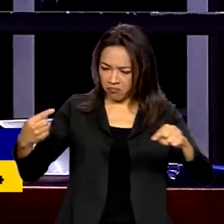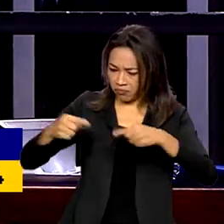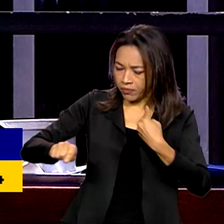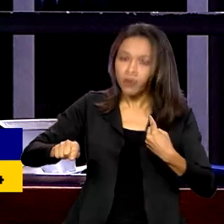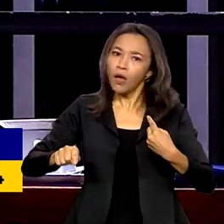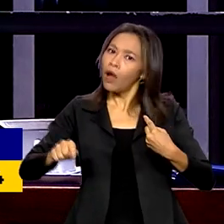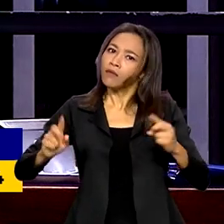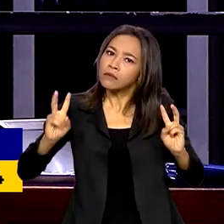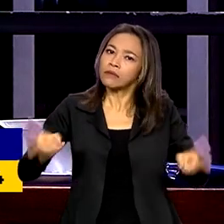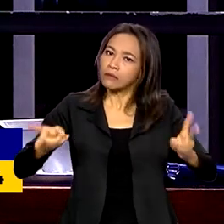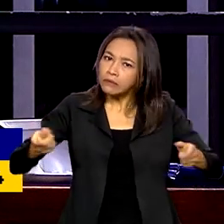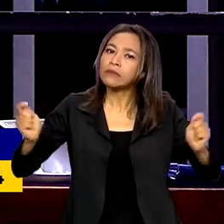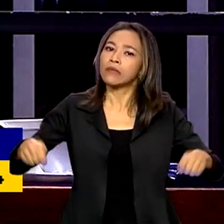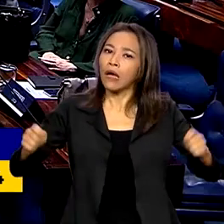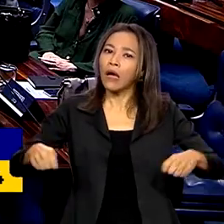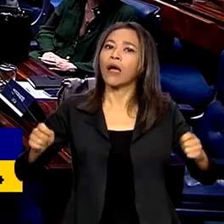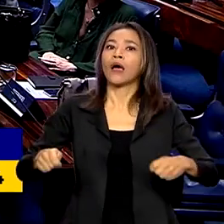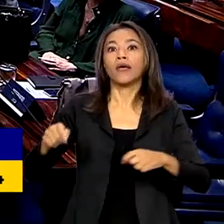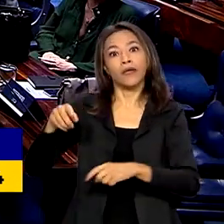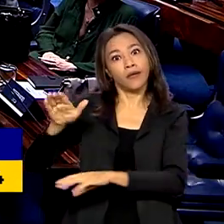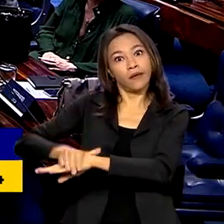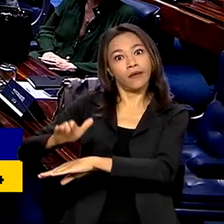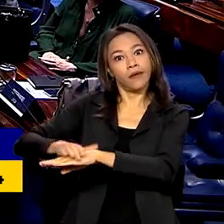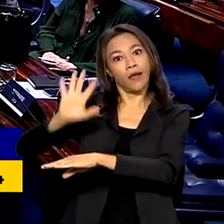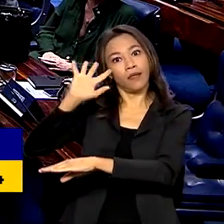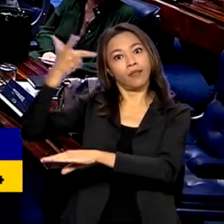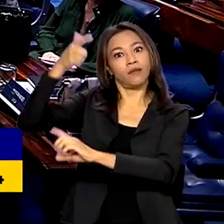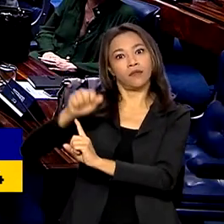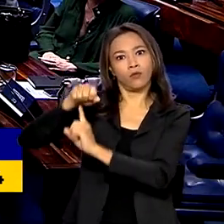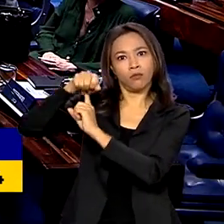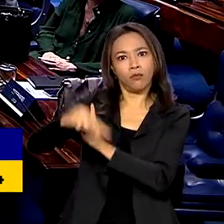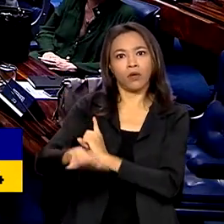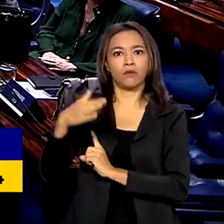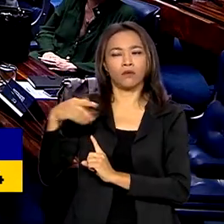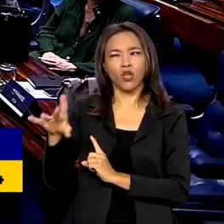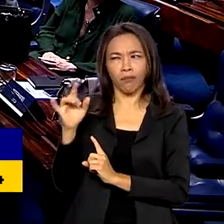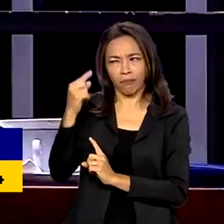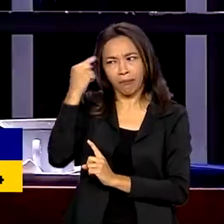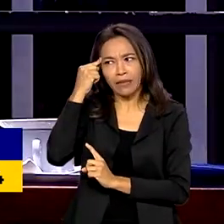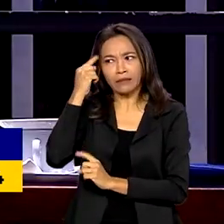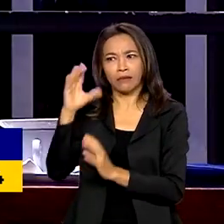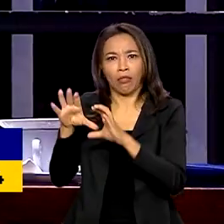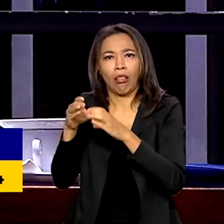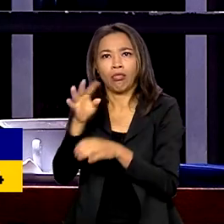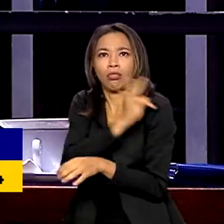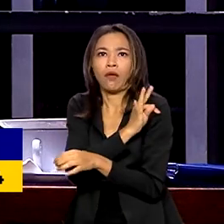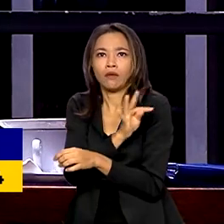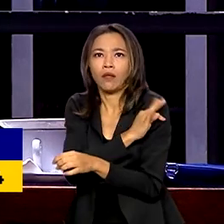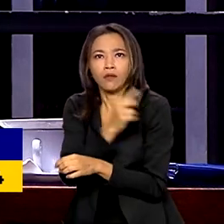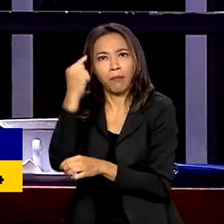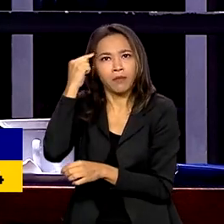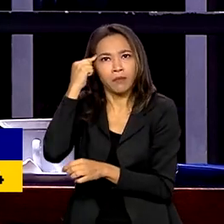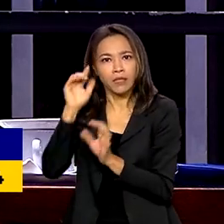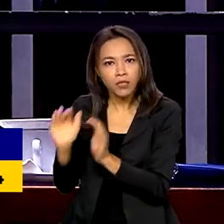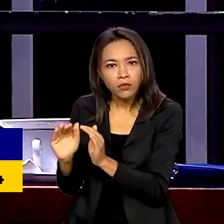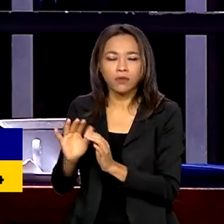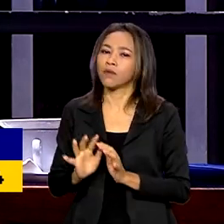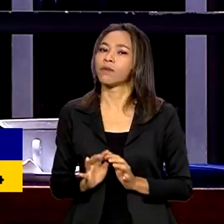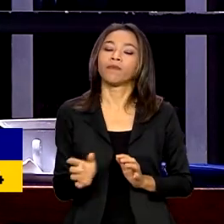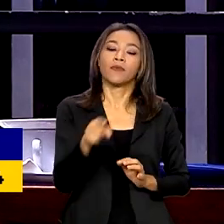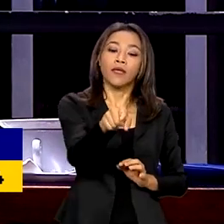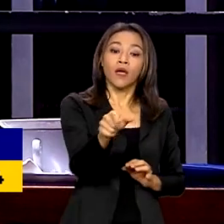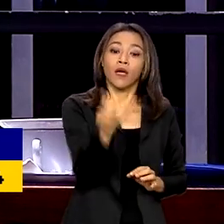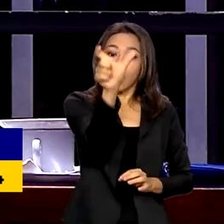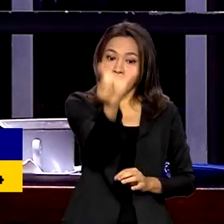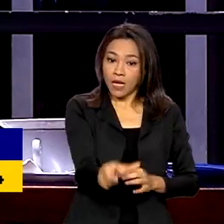também que as decisões do Banco Central não sejam apenas técnicas. O Banco Central é responsável pela política